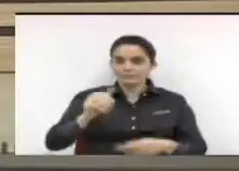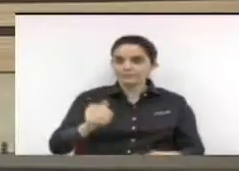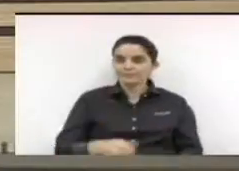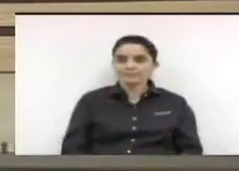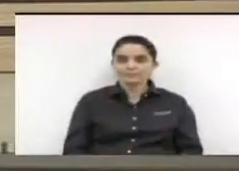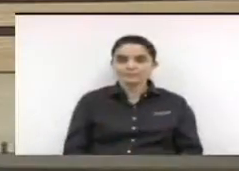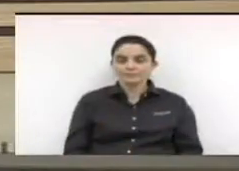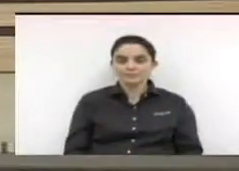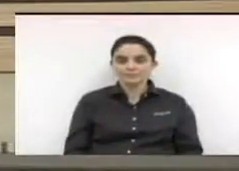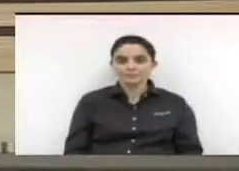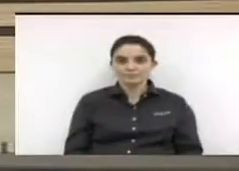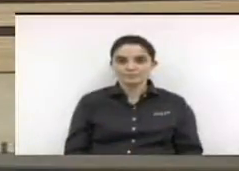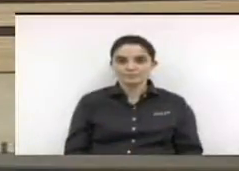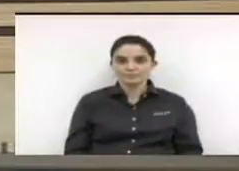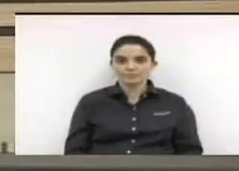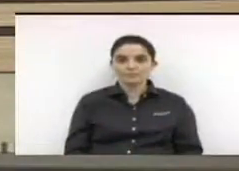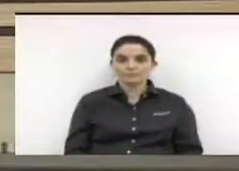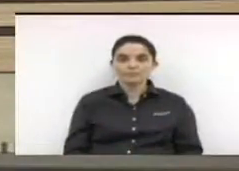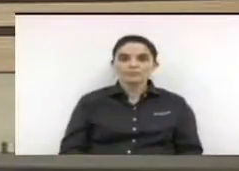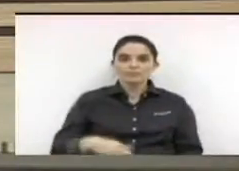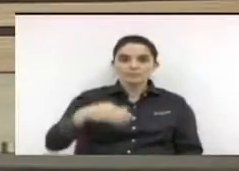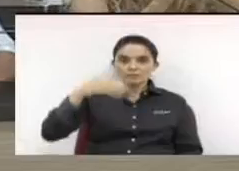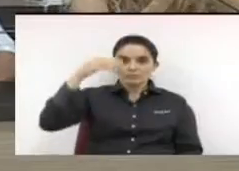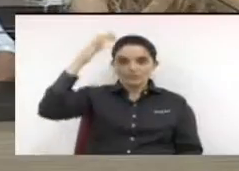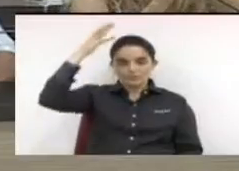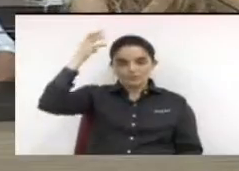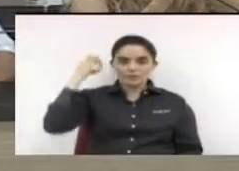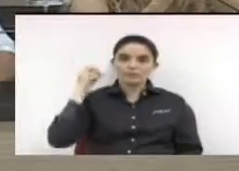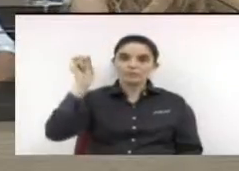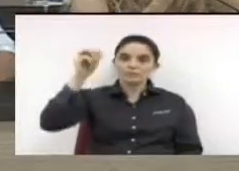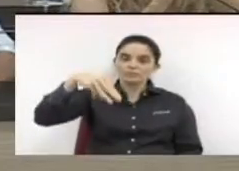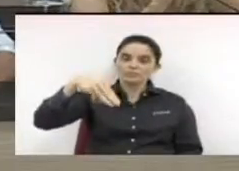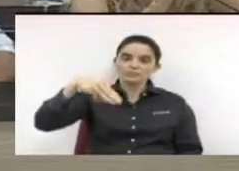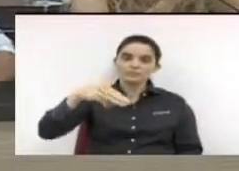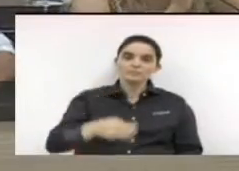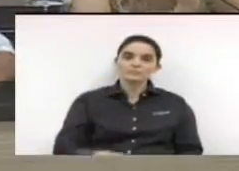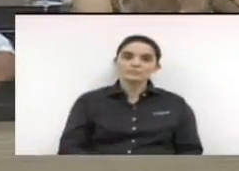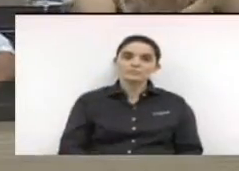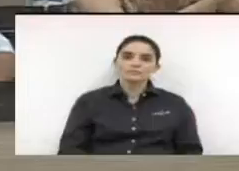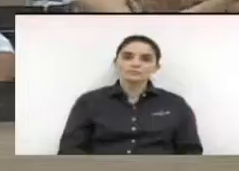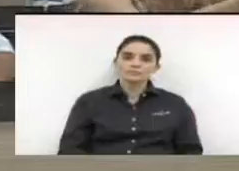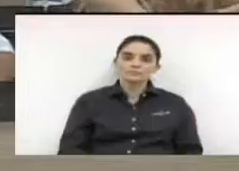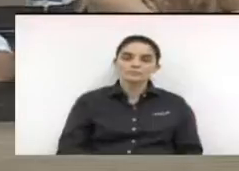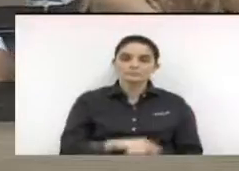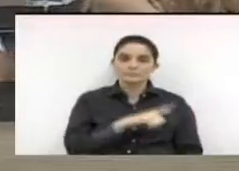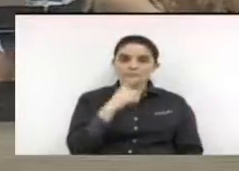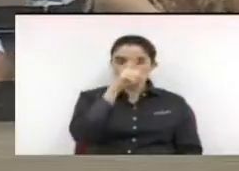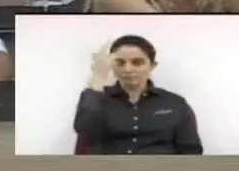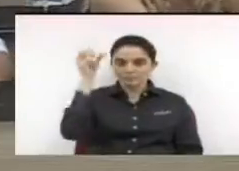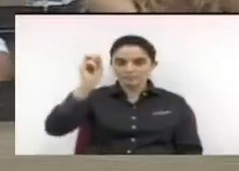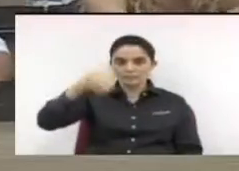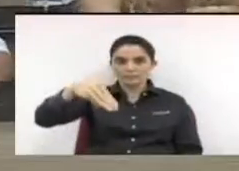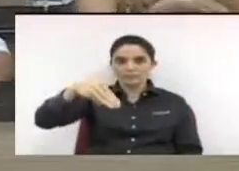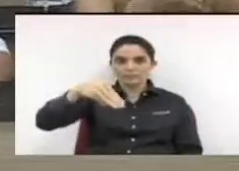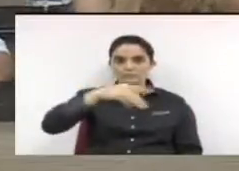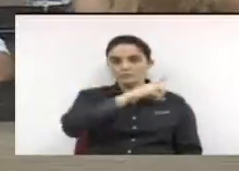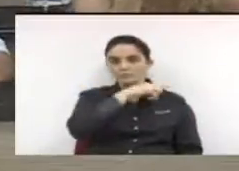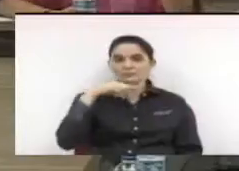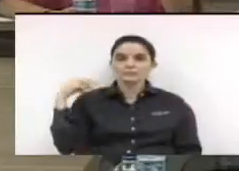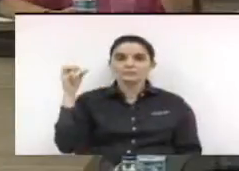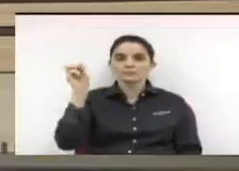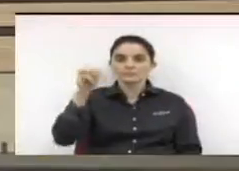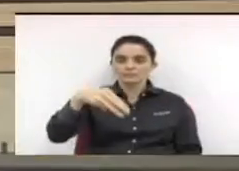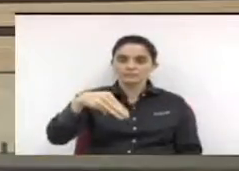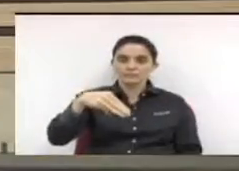enferrujado, excelência, me perdoe Lucinês Aparecida Bogo sim Luiz Fernando Silveira sim Mayra